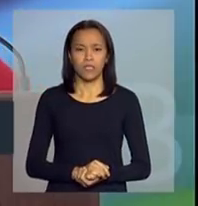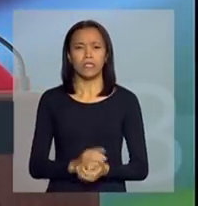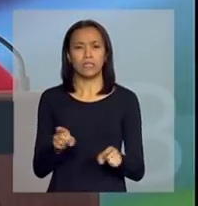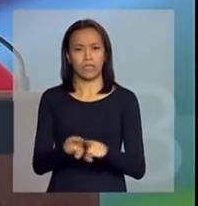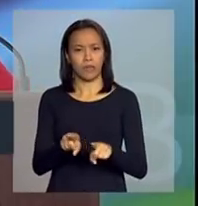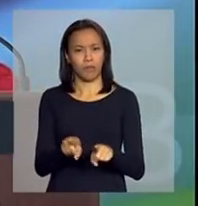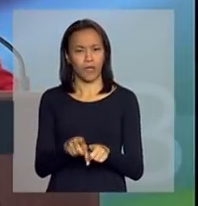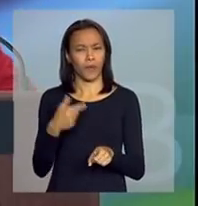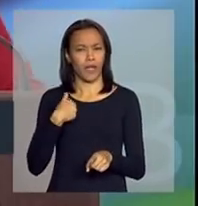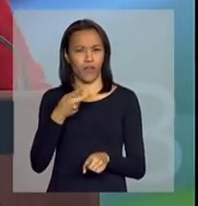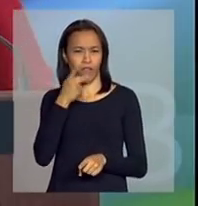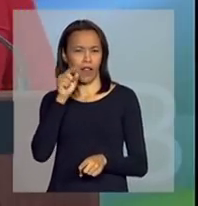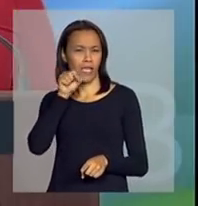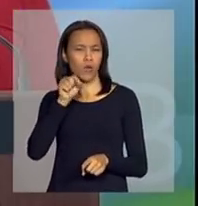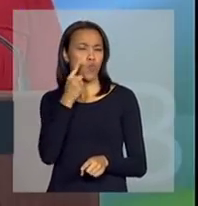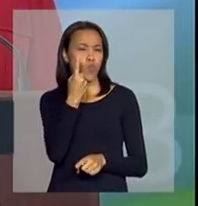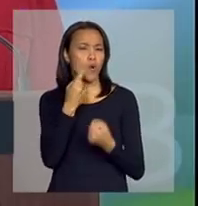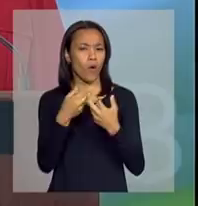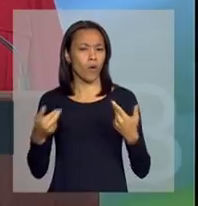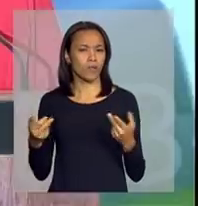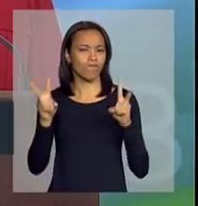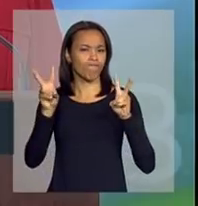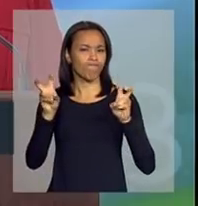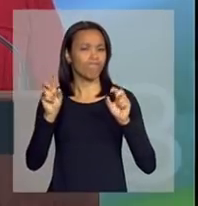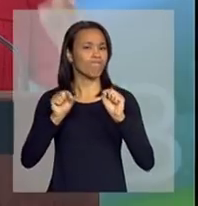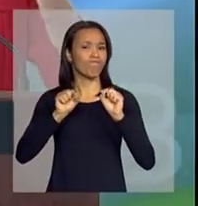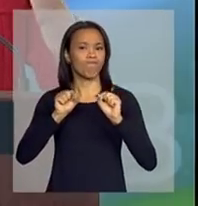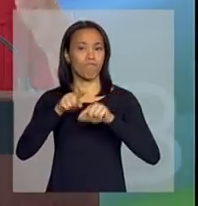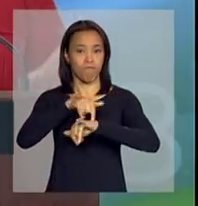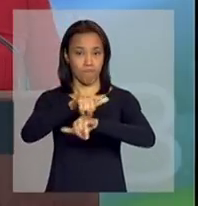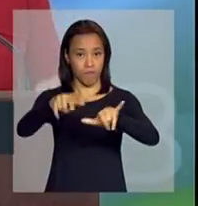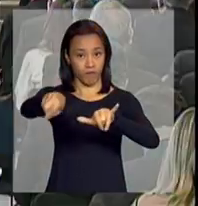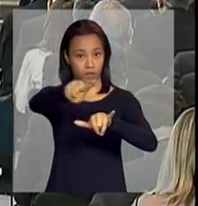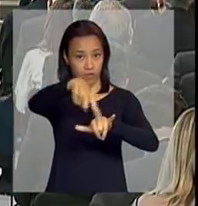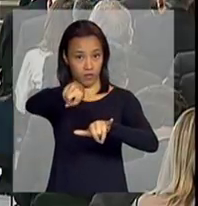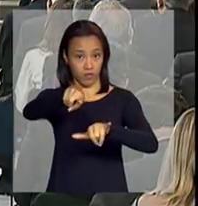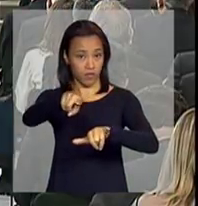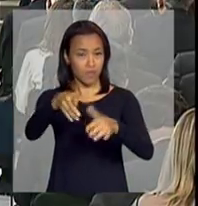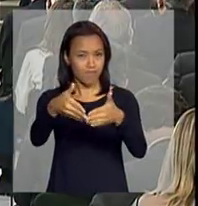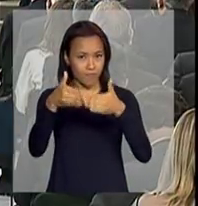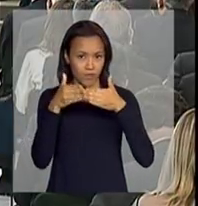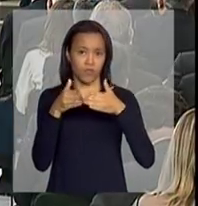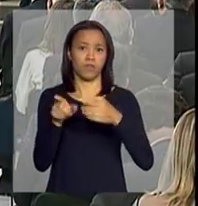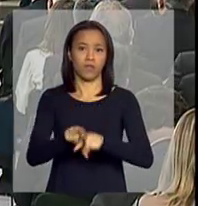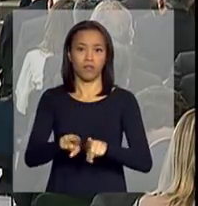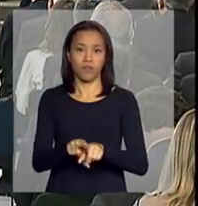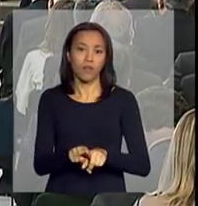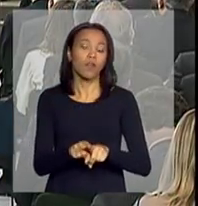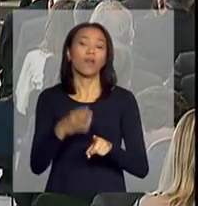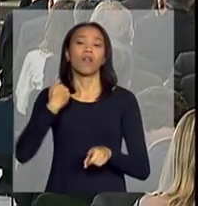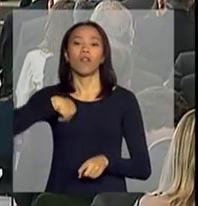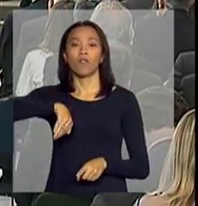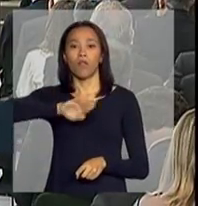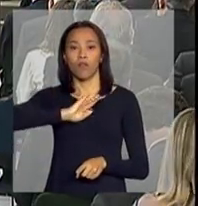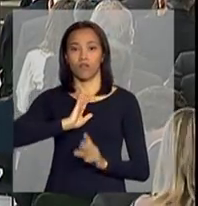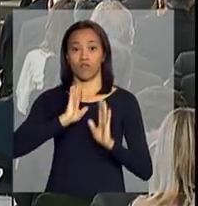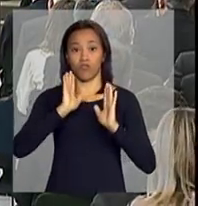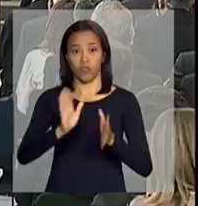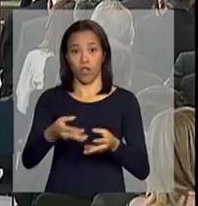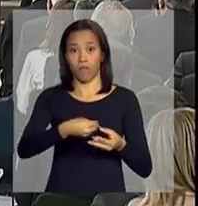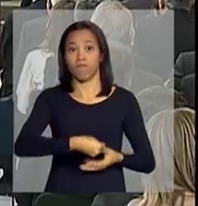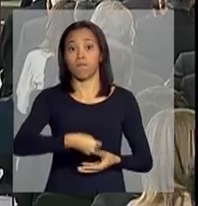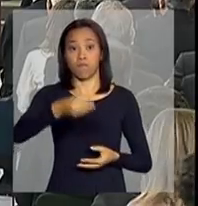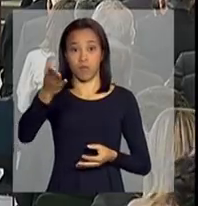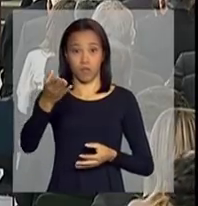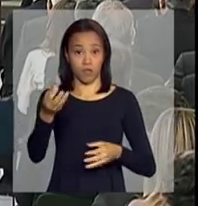abrir aqui um parêntese para falar e fazer um apelo. Nós mandamos para o